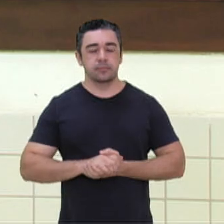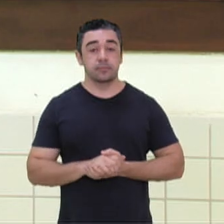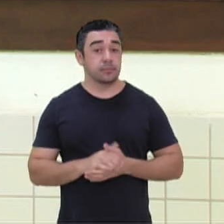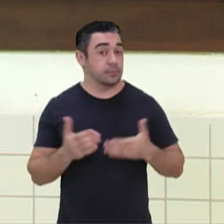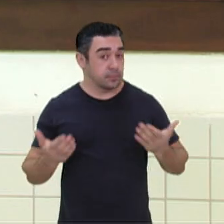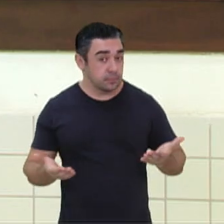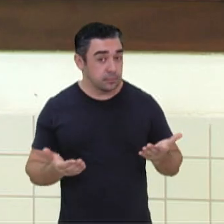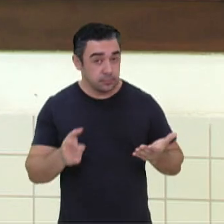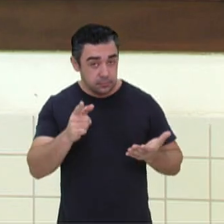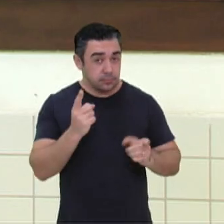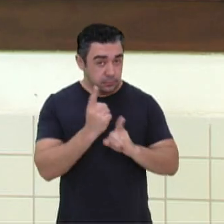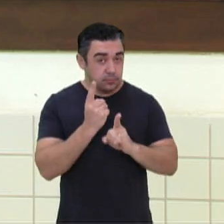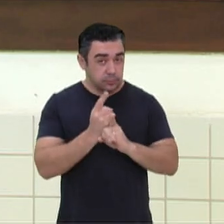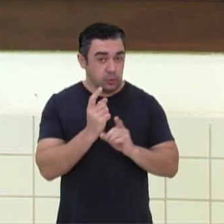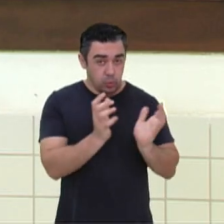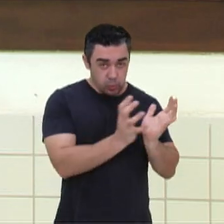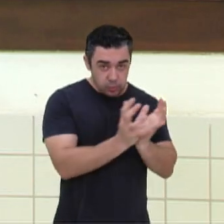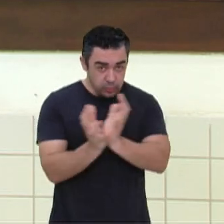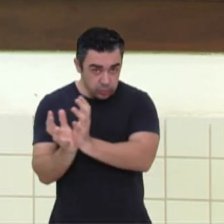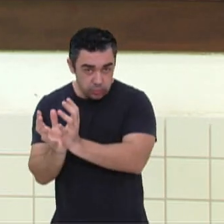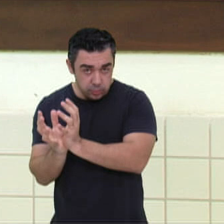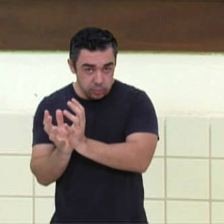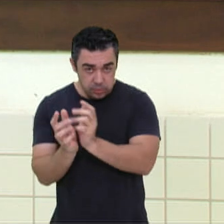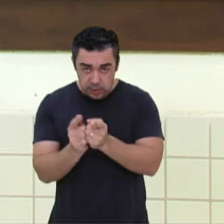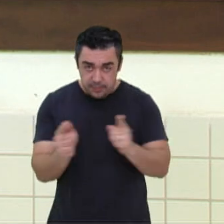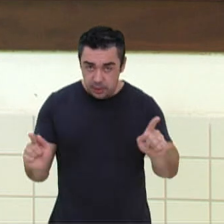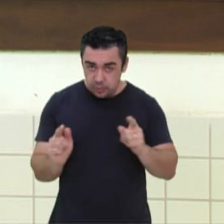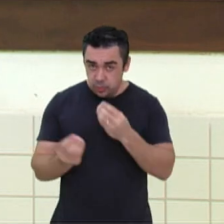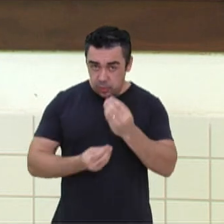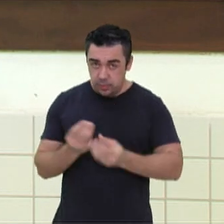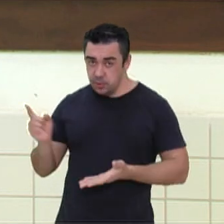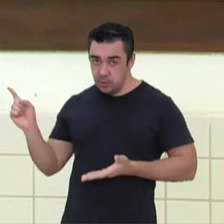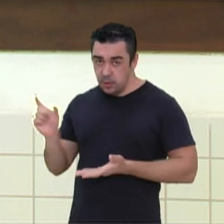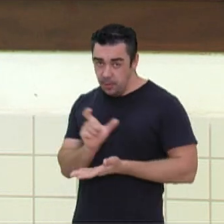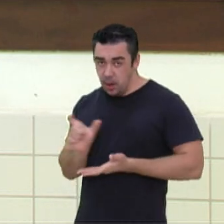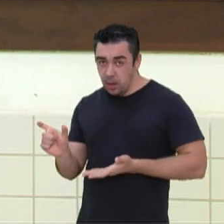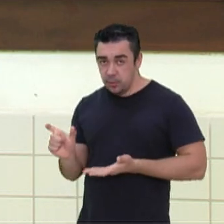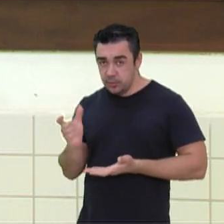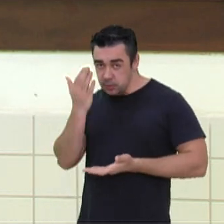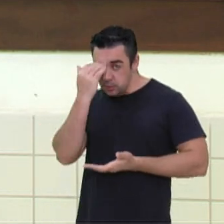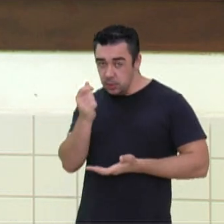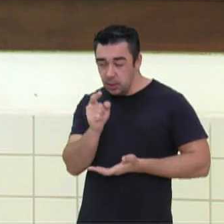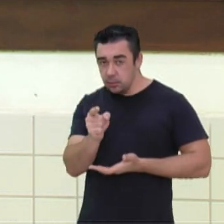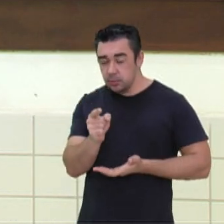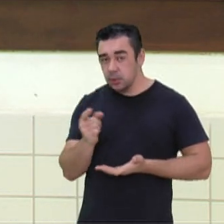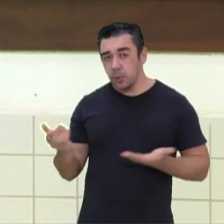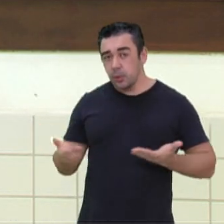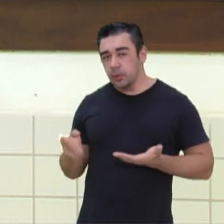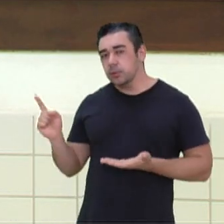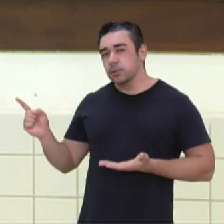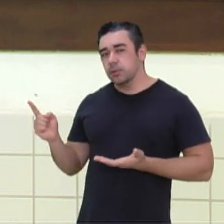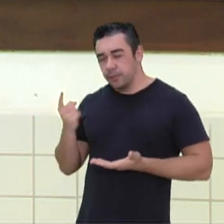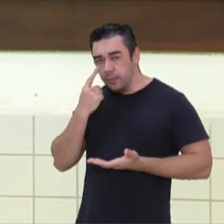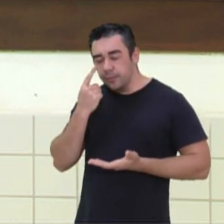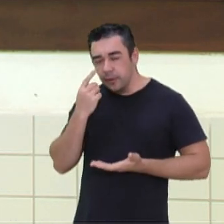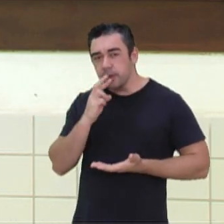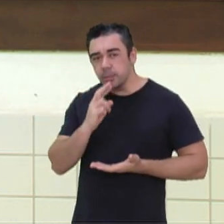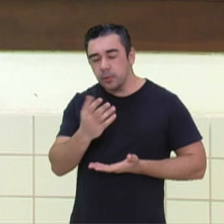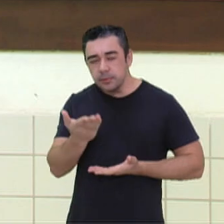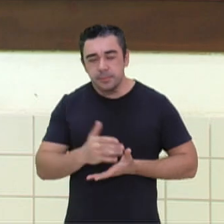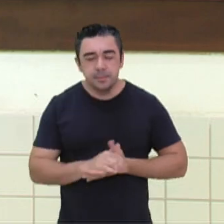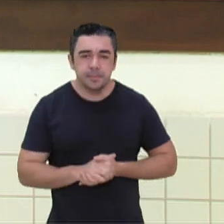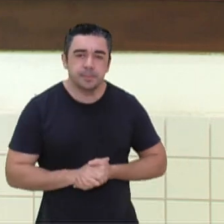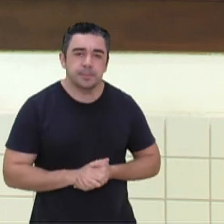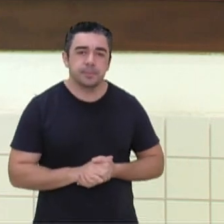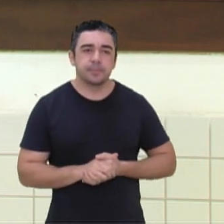Daí, pessoal, encontraram ali as classes gramaticais? que elas estão sendo trabalhadas ali? Então, vamos verificar lá os nomes.